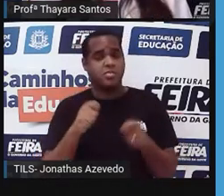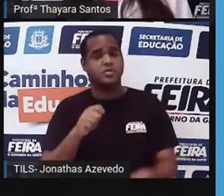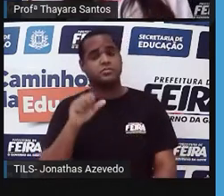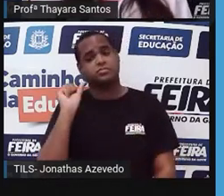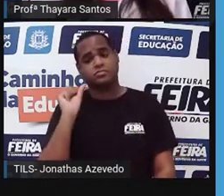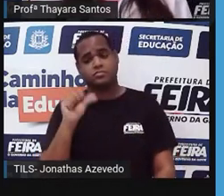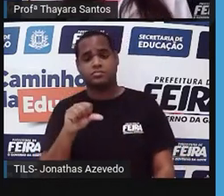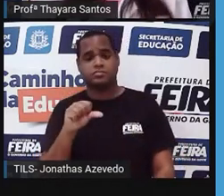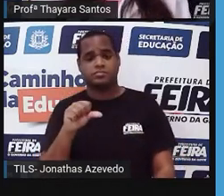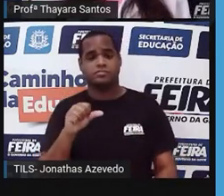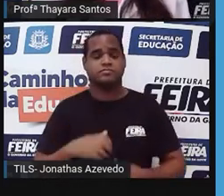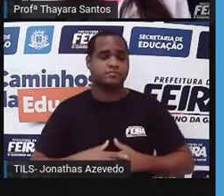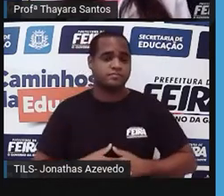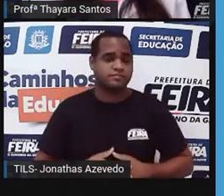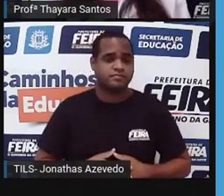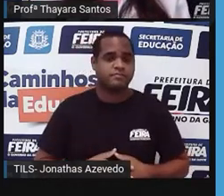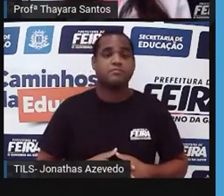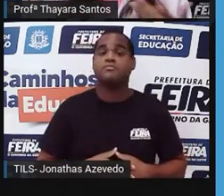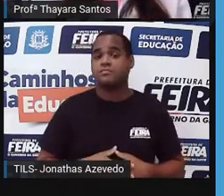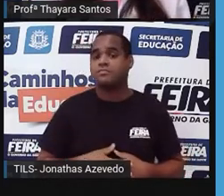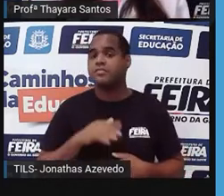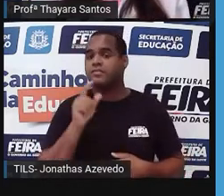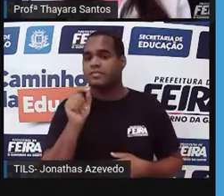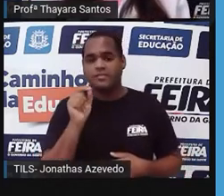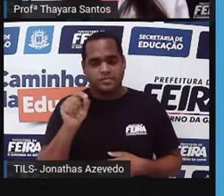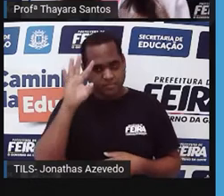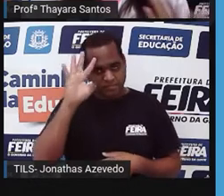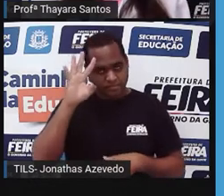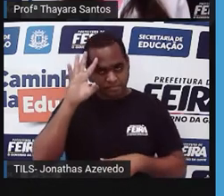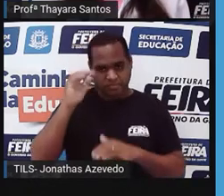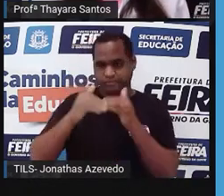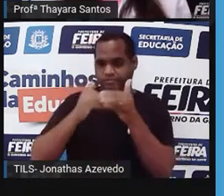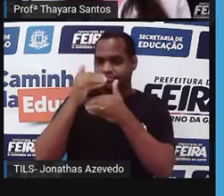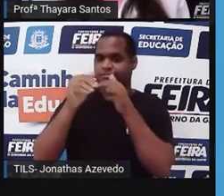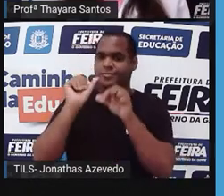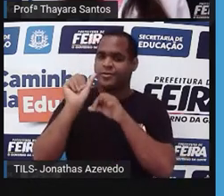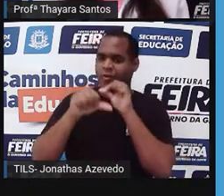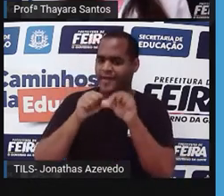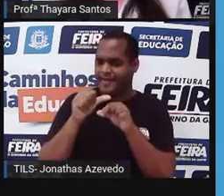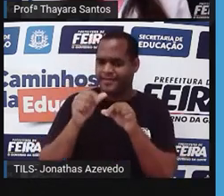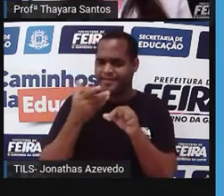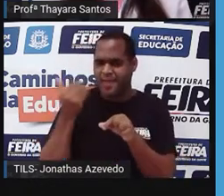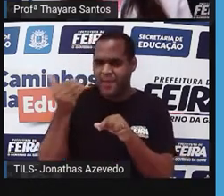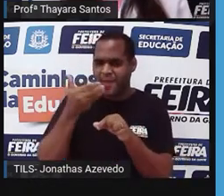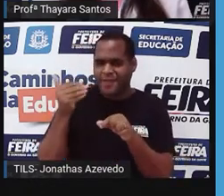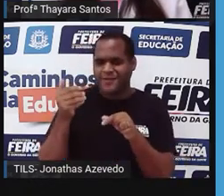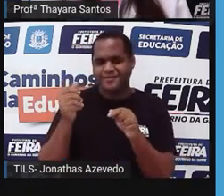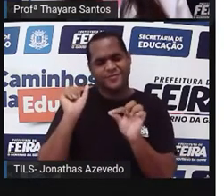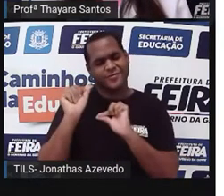evolução evolução seja para uma coisa ruim. Então, evolução é simplesmente mudança, não quer dizer melhoria.